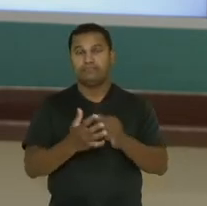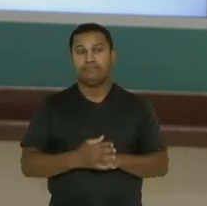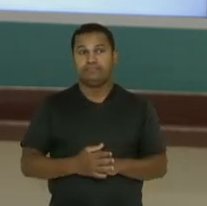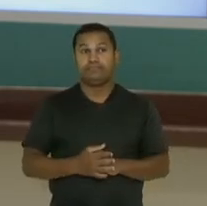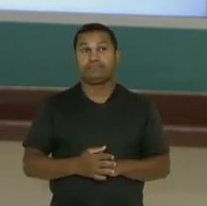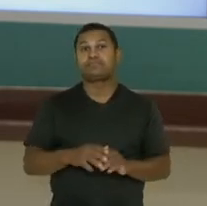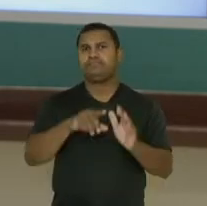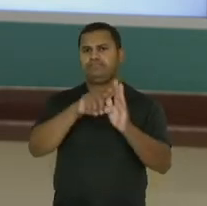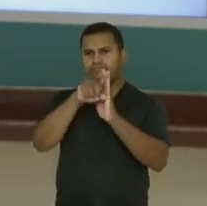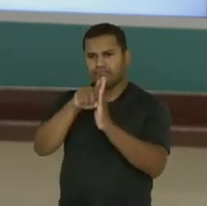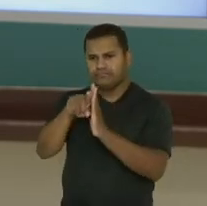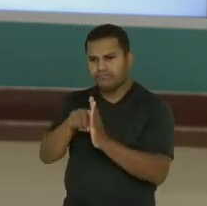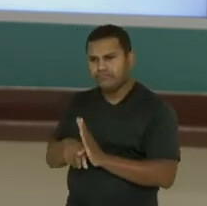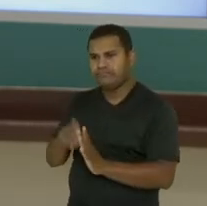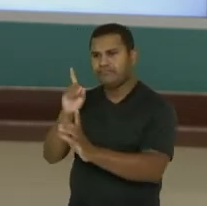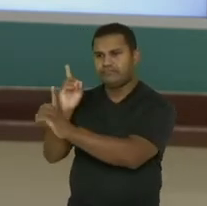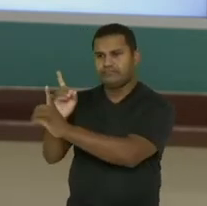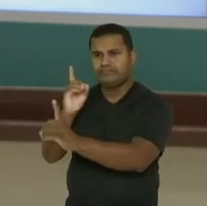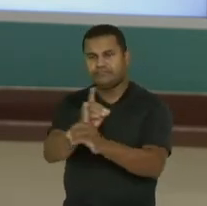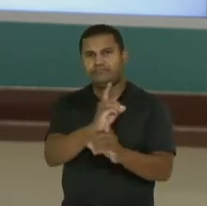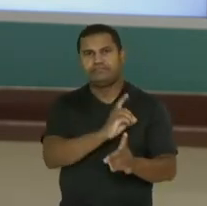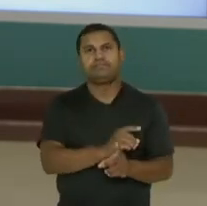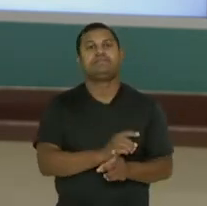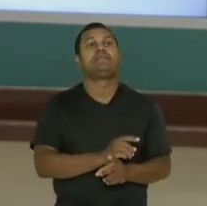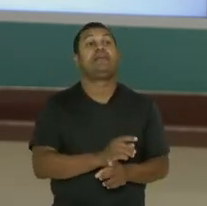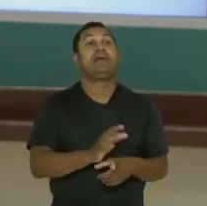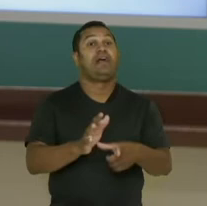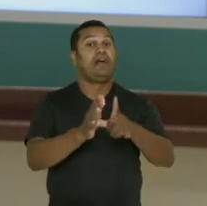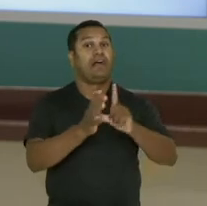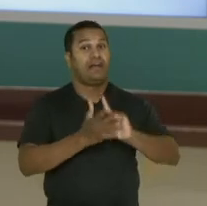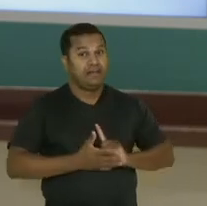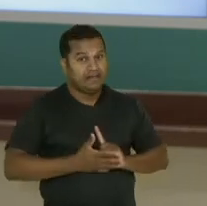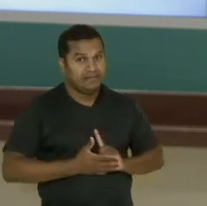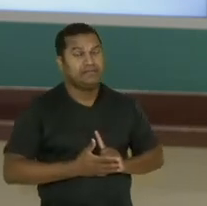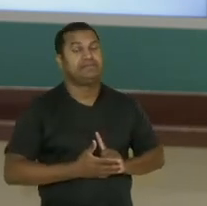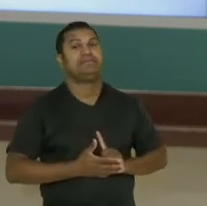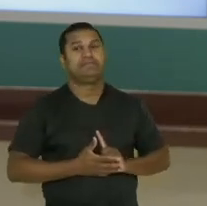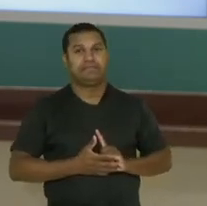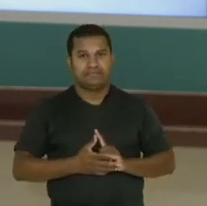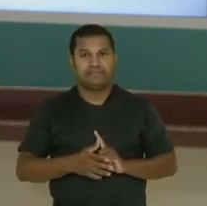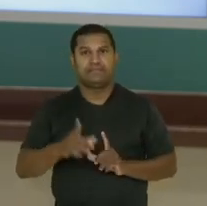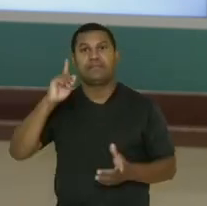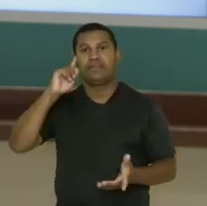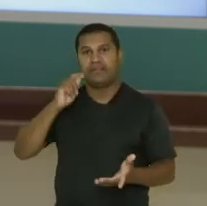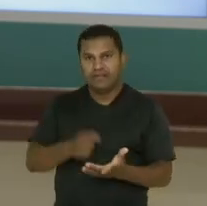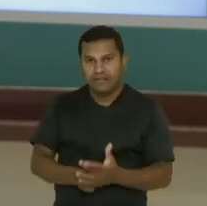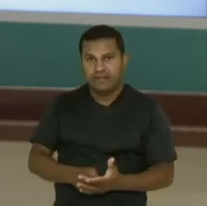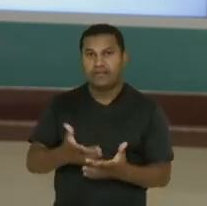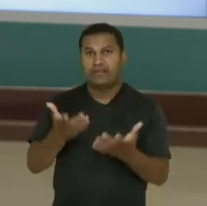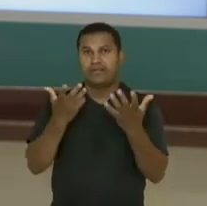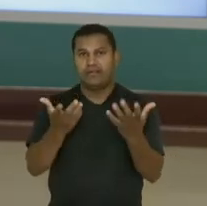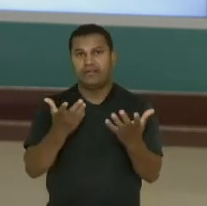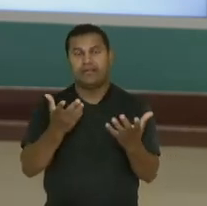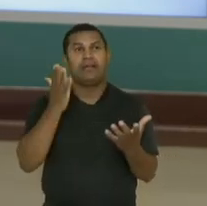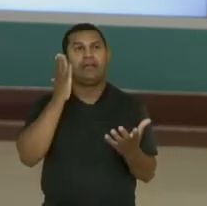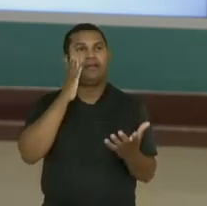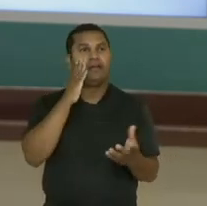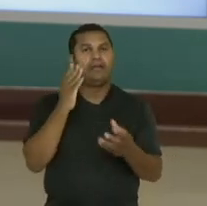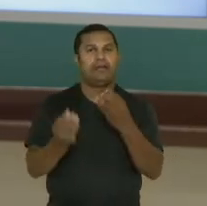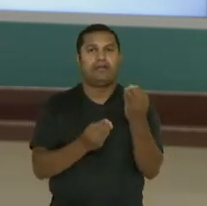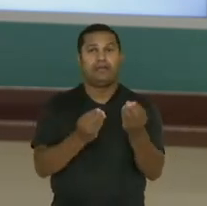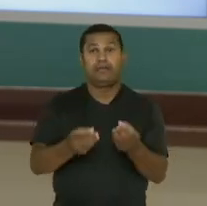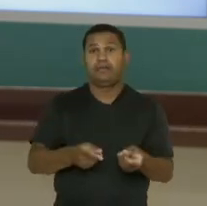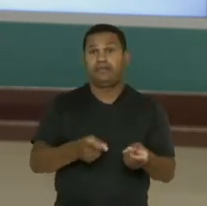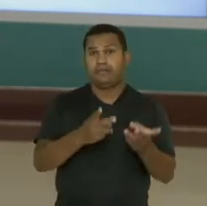uma pesquisa de mercado. Importante fazer pesquisa, gente, antes de estabelecer o seu negócio. Então um negócio como